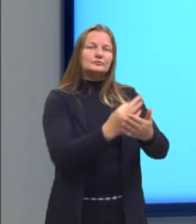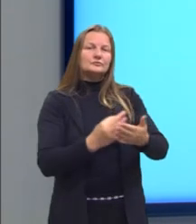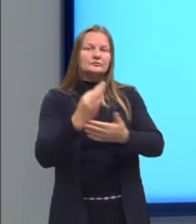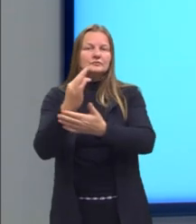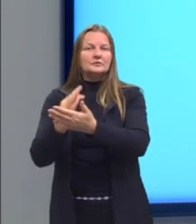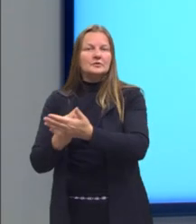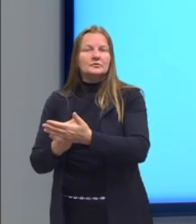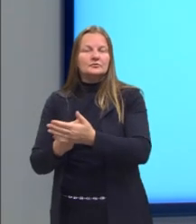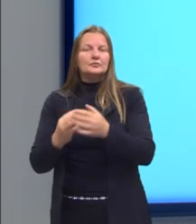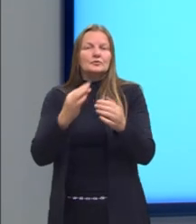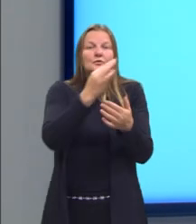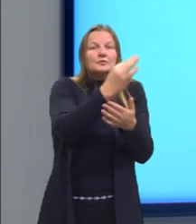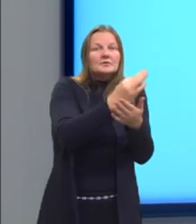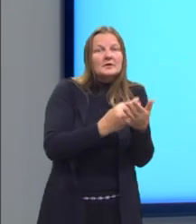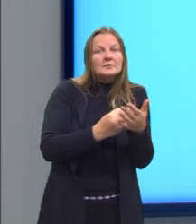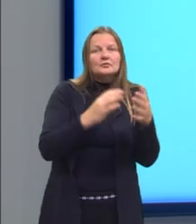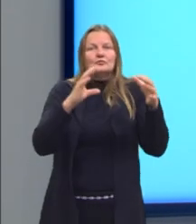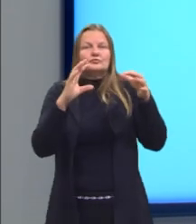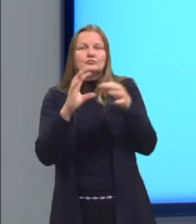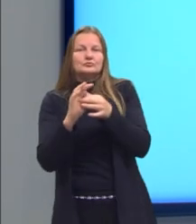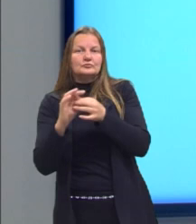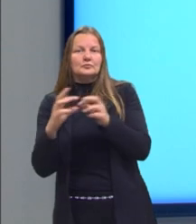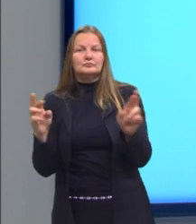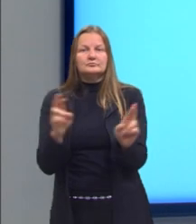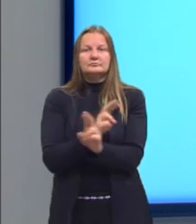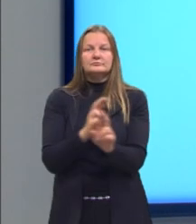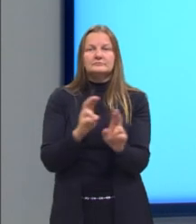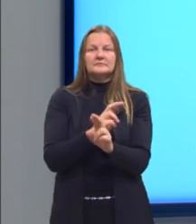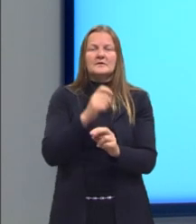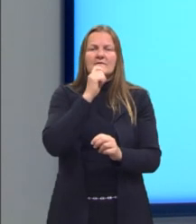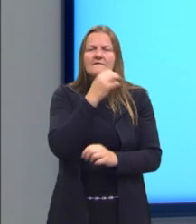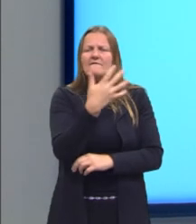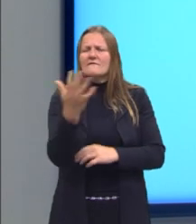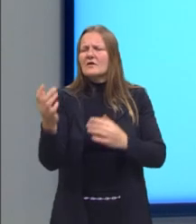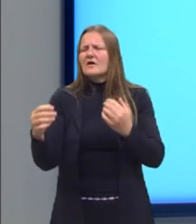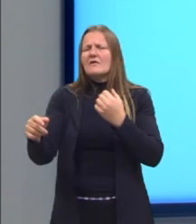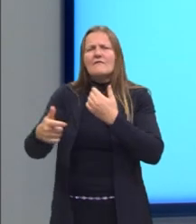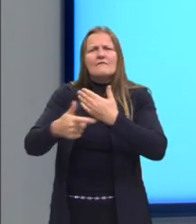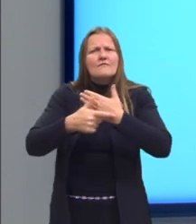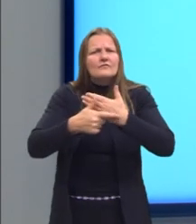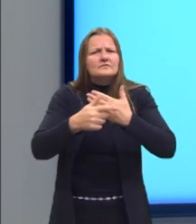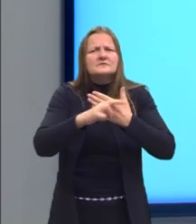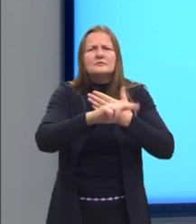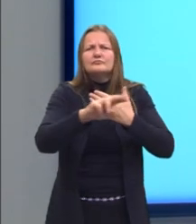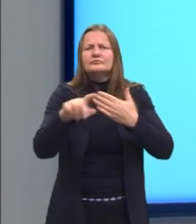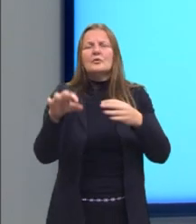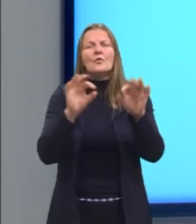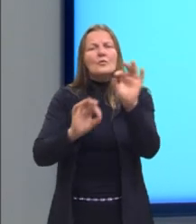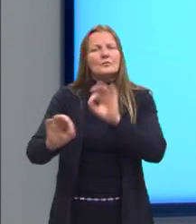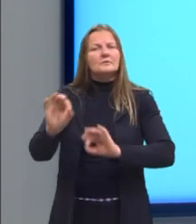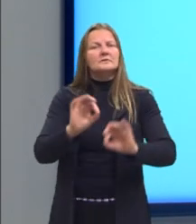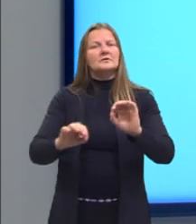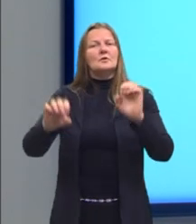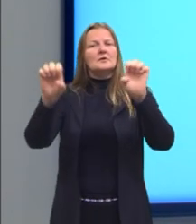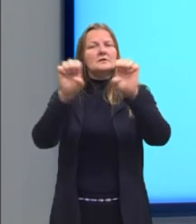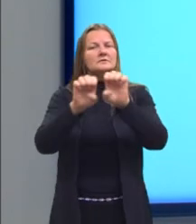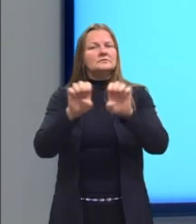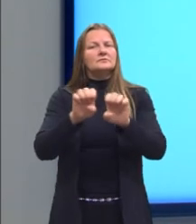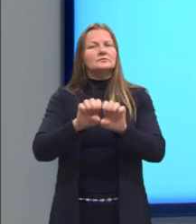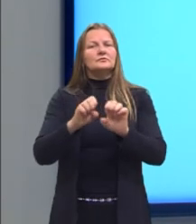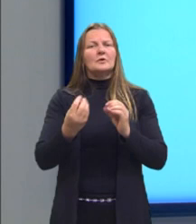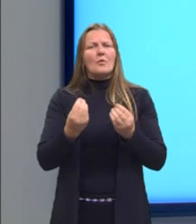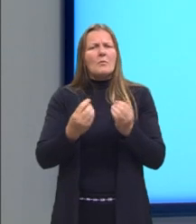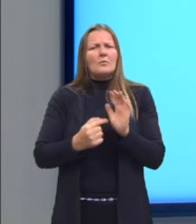contextos mediante a natureza, função, organização, estrutura das